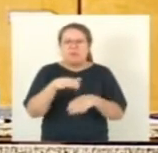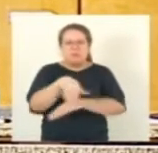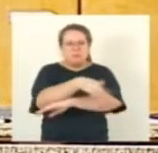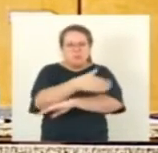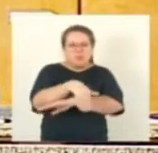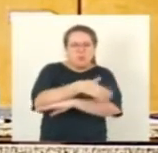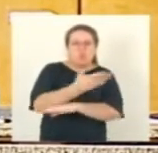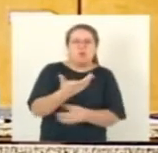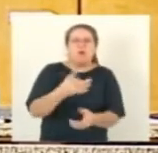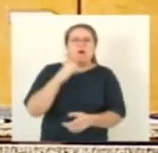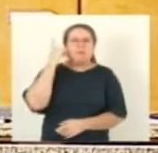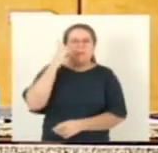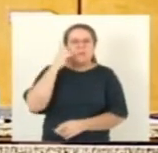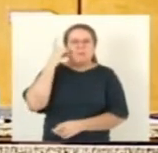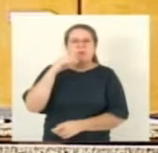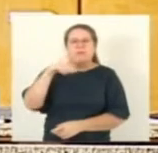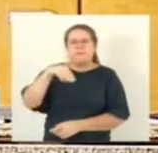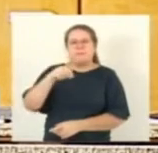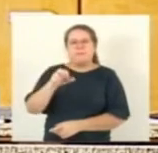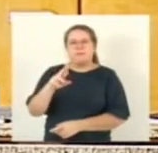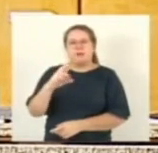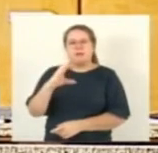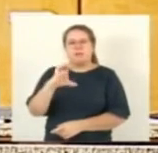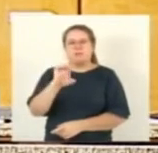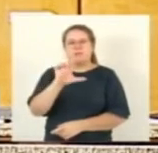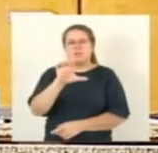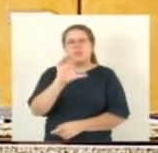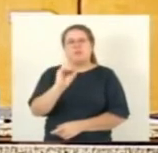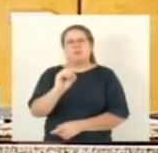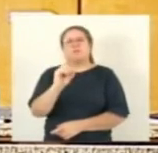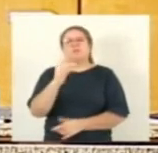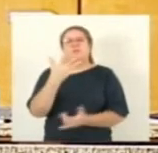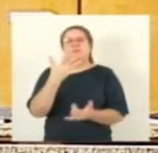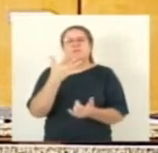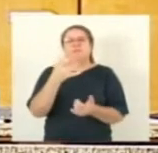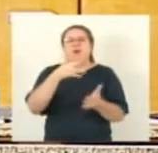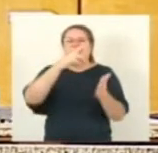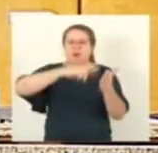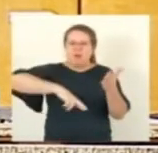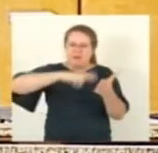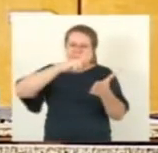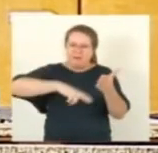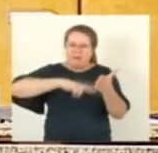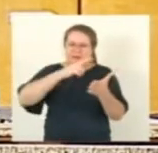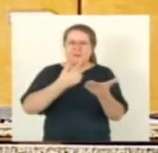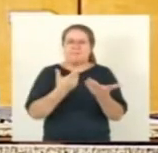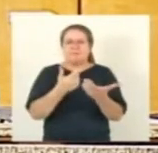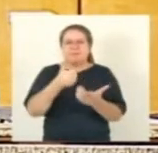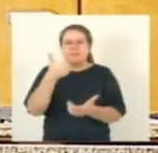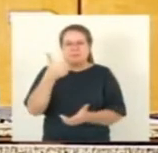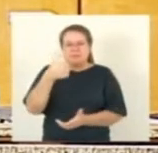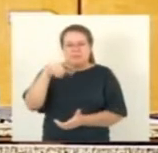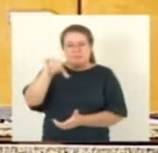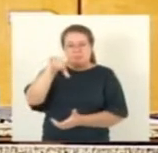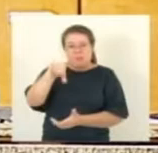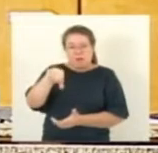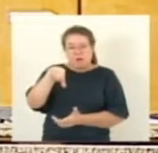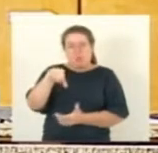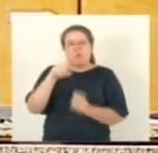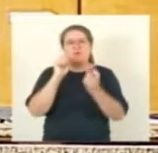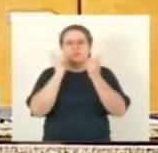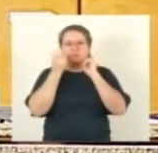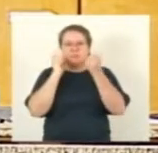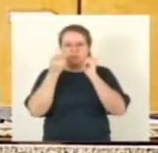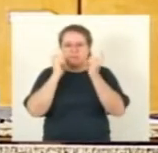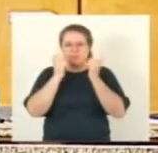Marcelo Santos, se prevaleceu do prazo regimental para relatar a matéria na 19ª Sessão Ordinária Híbrido Virtual